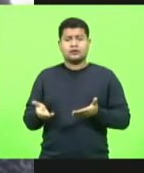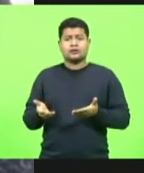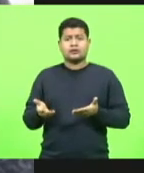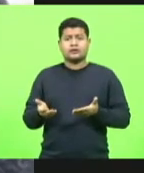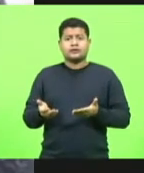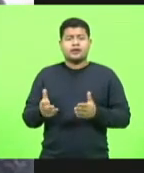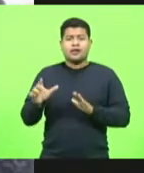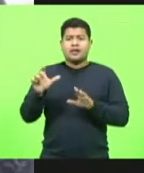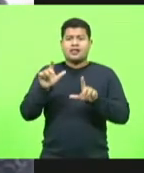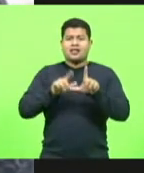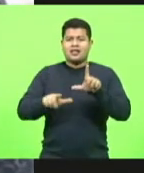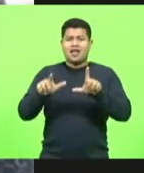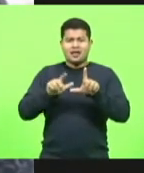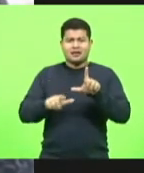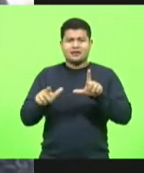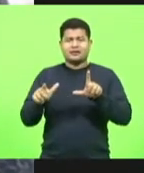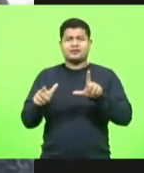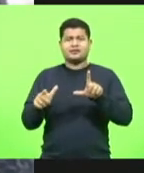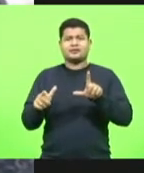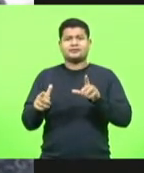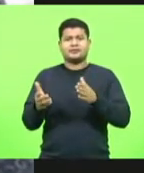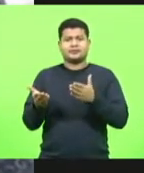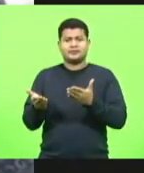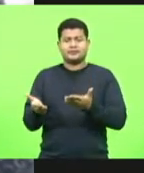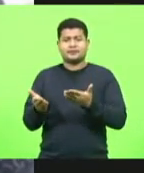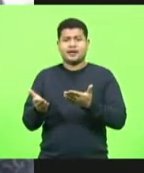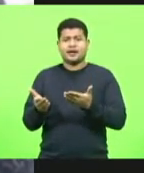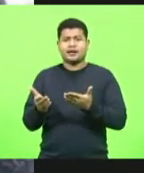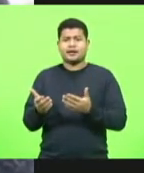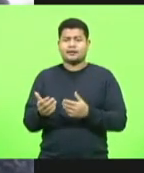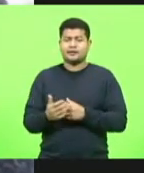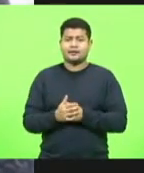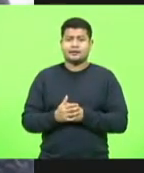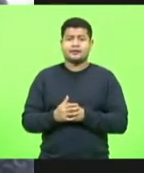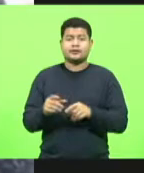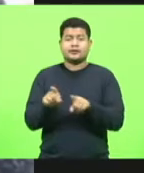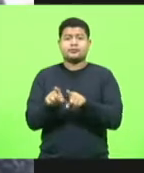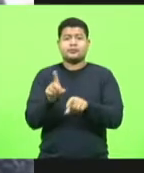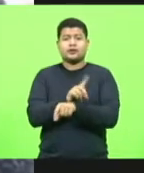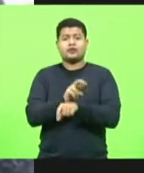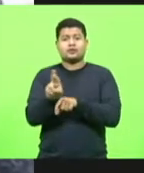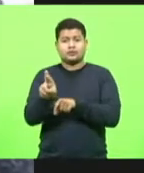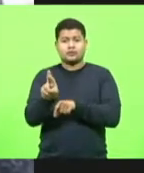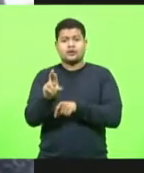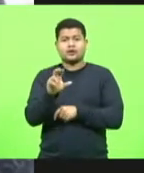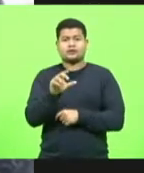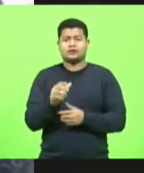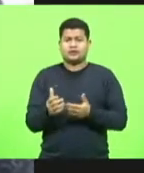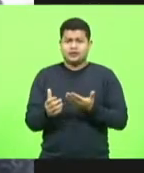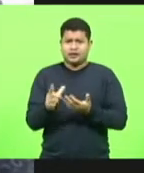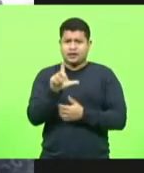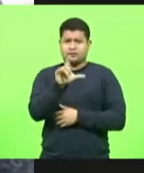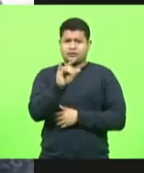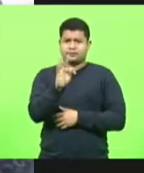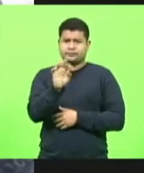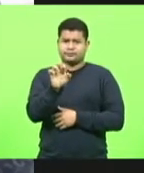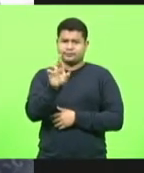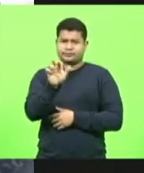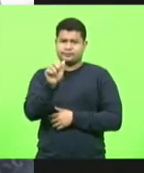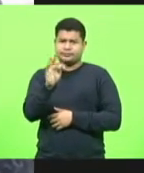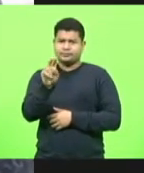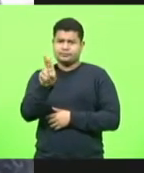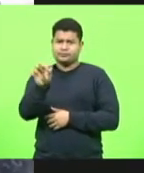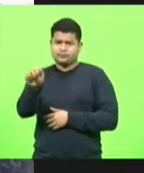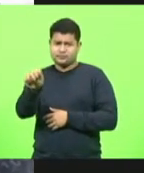letras, mestrado em literatura, doutorado em literatura pela Universidade Federal de Santa Catarina, com mais de